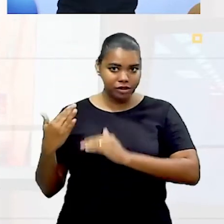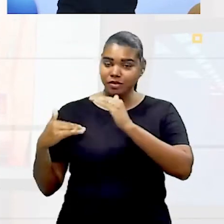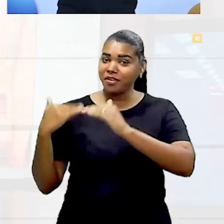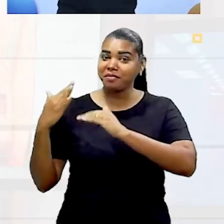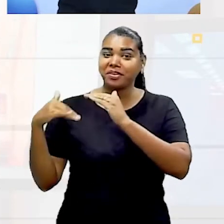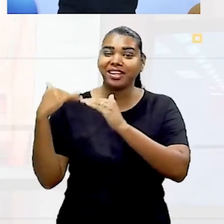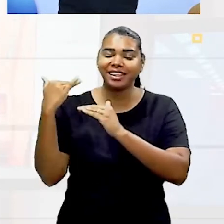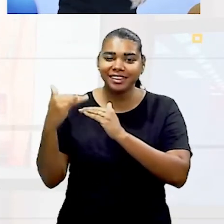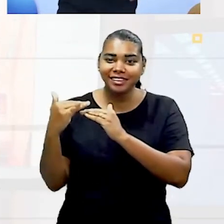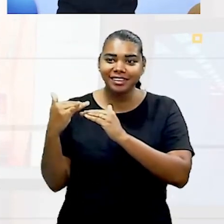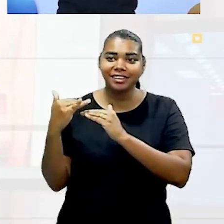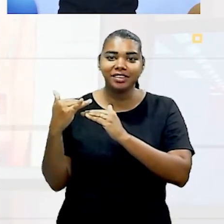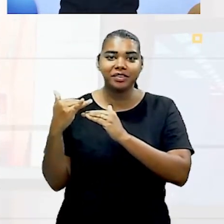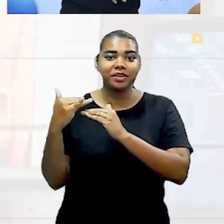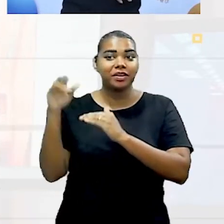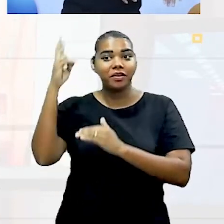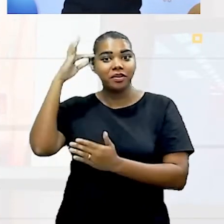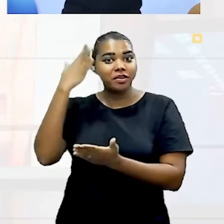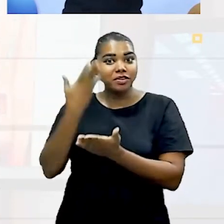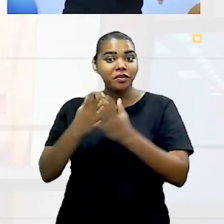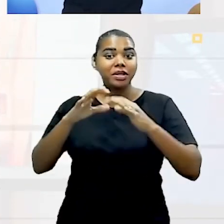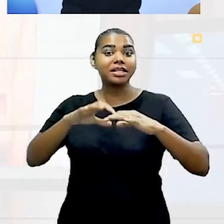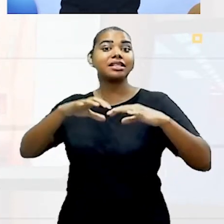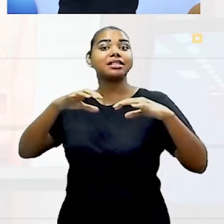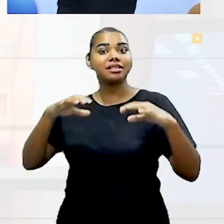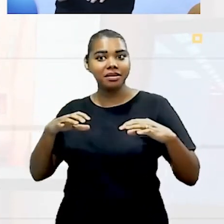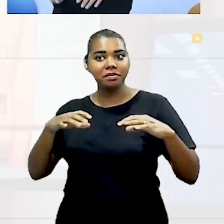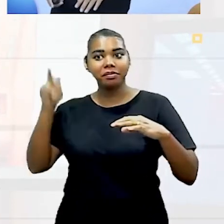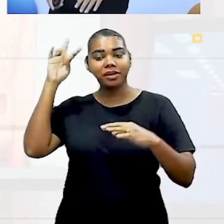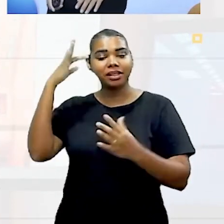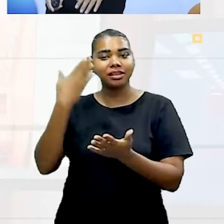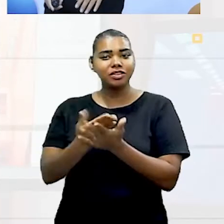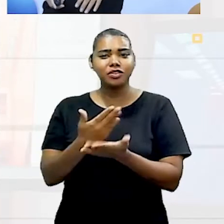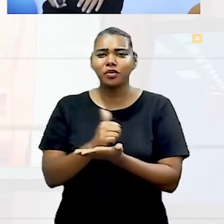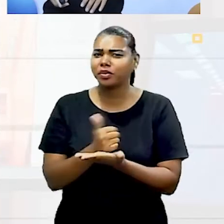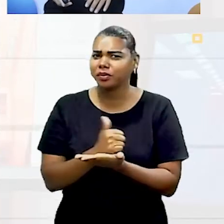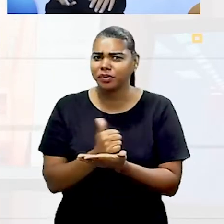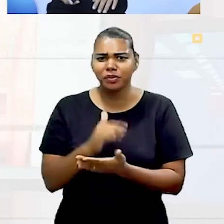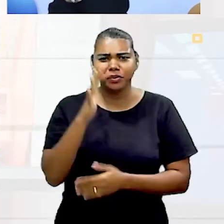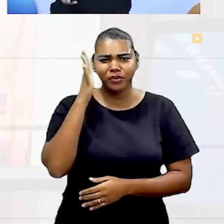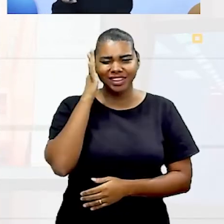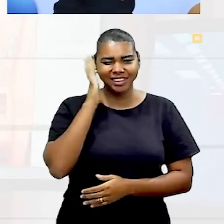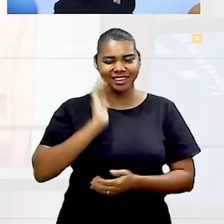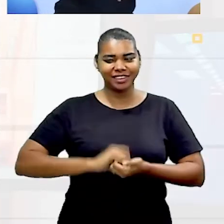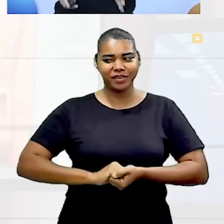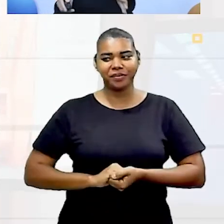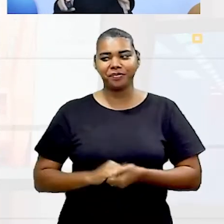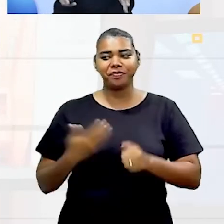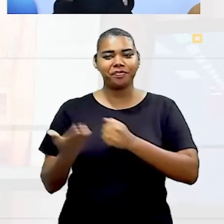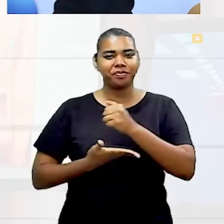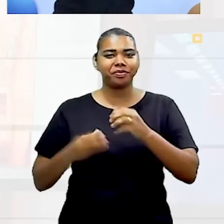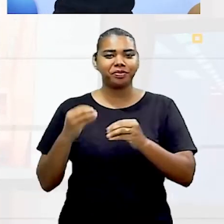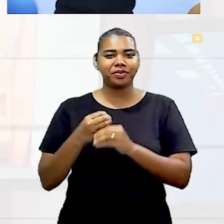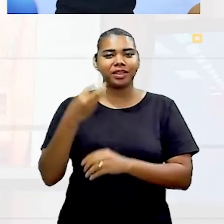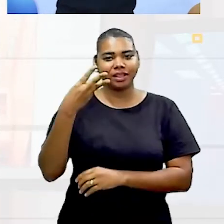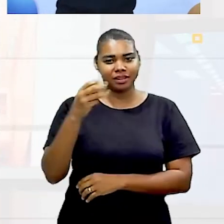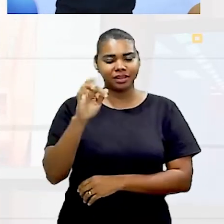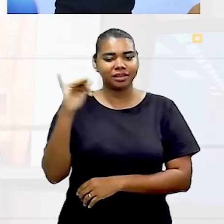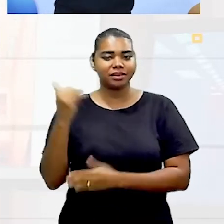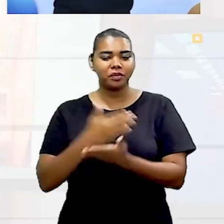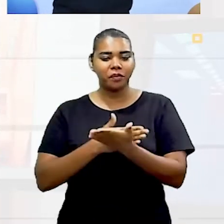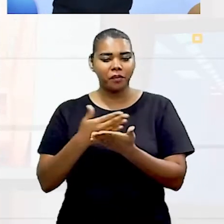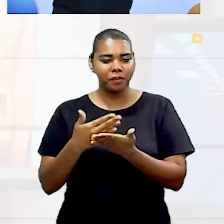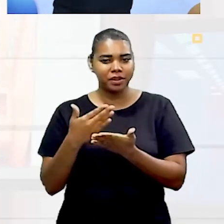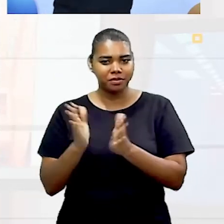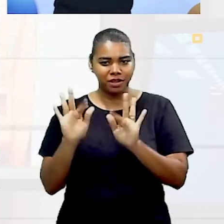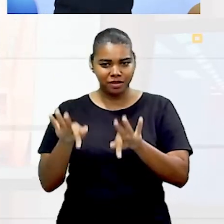a ponto de formar uma história separada da história principal do jogo. Essa é basicamente a estrutura de três atos. Começo, meio